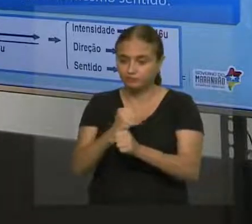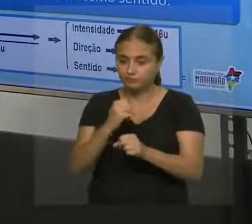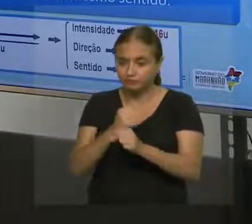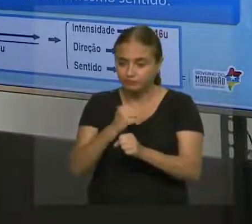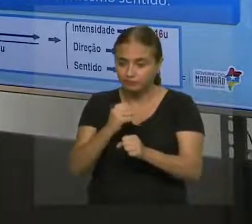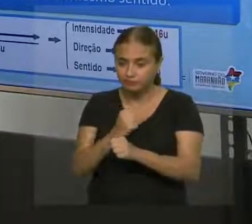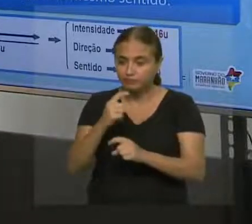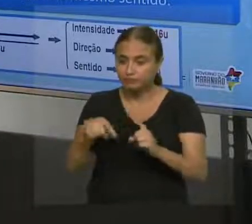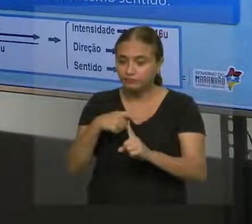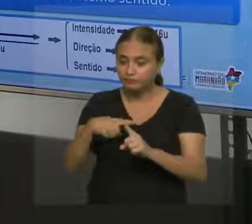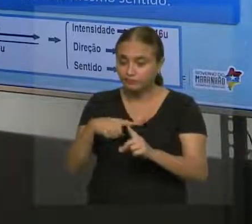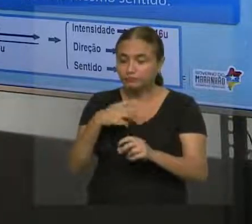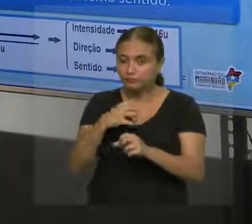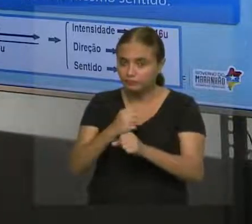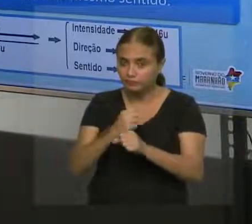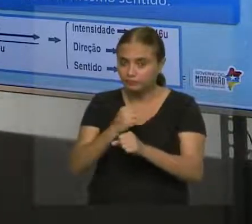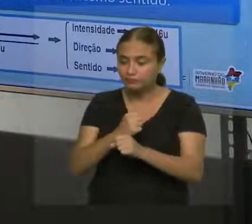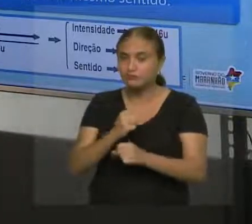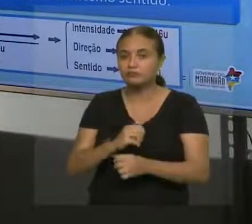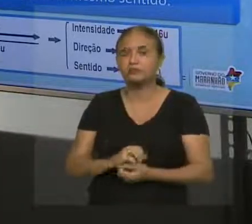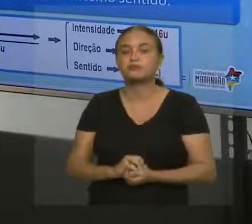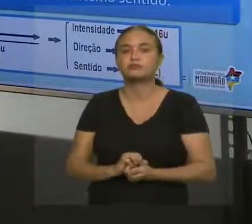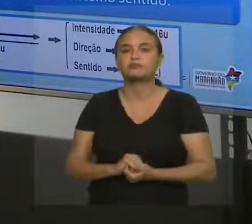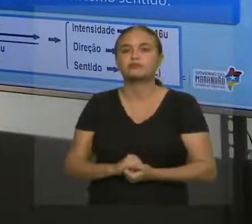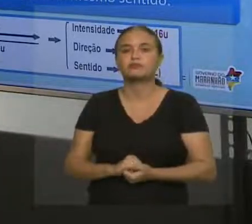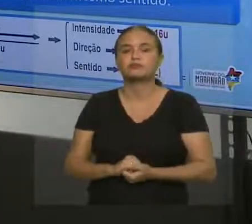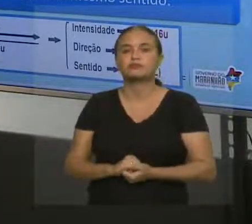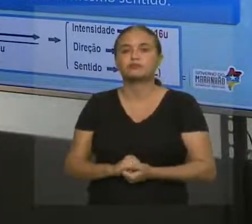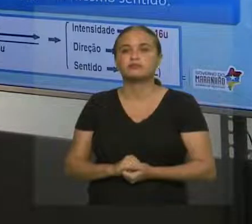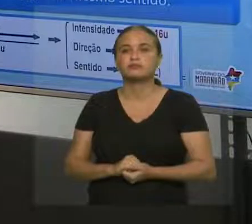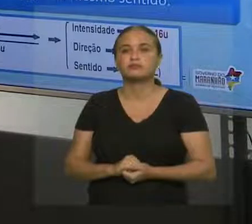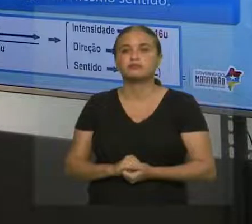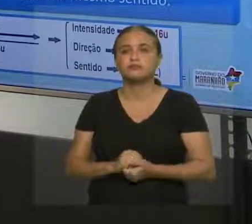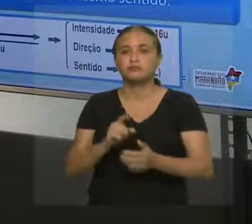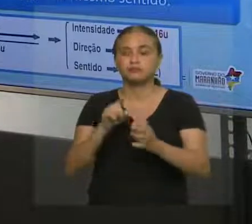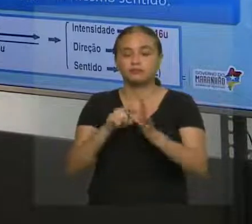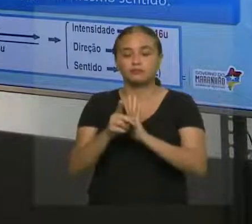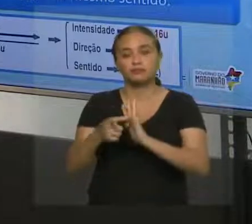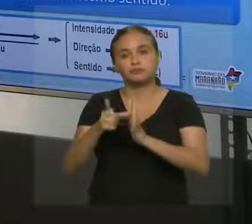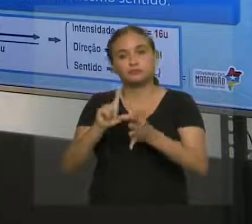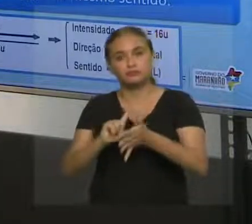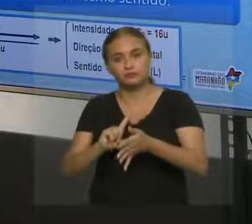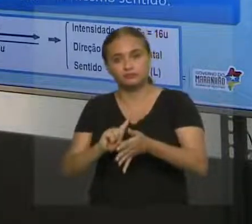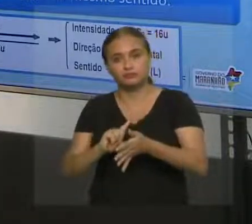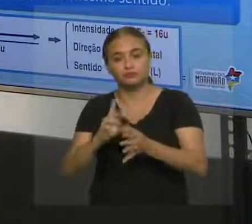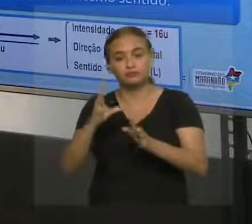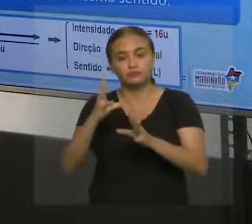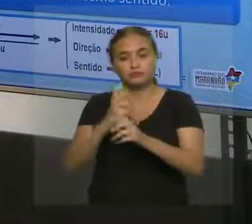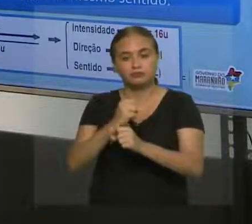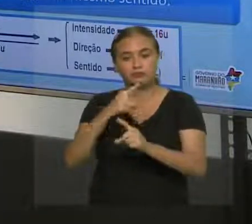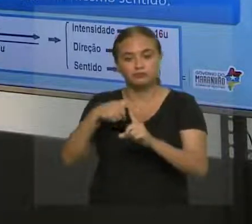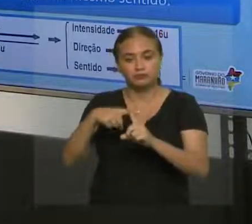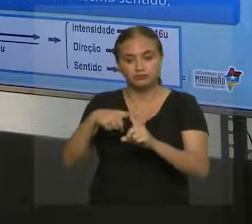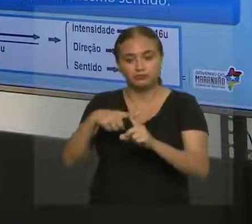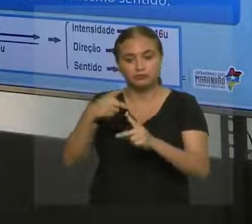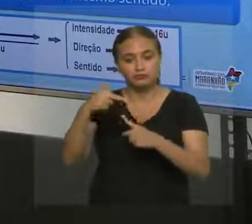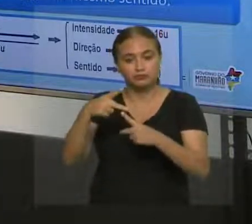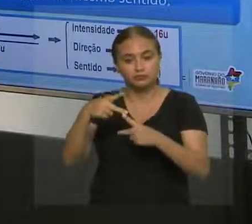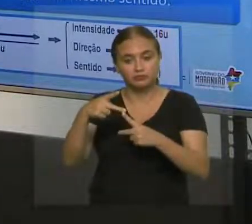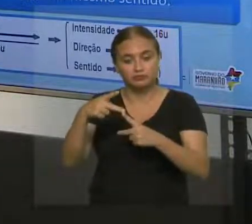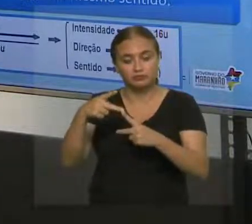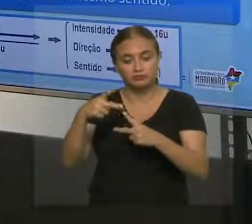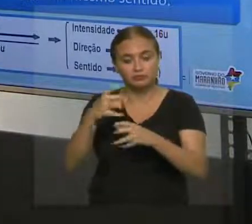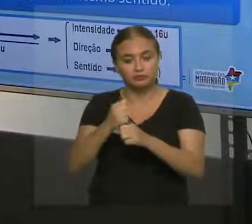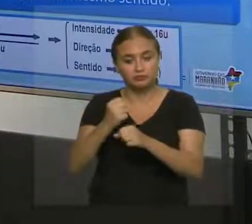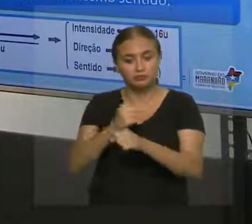perguntou uma soma e você de fato somou. Observe isso aqui, ele perguntou uma soma, ele vai perguntar sempre a soma e você aplicou Pitágoras. No